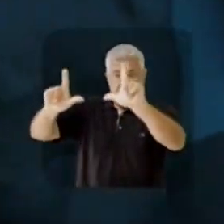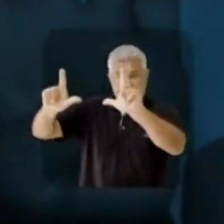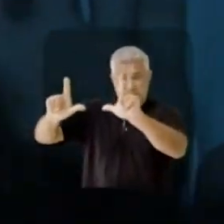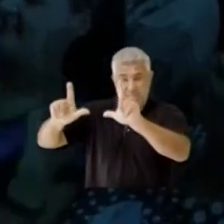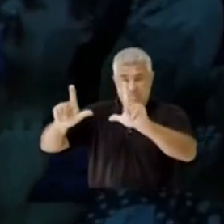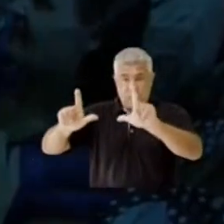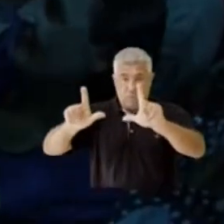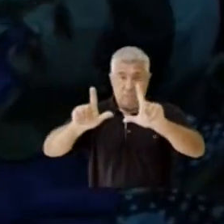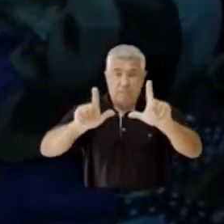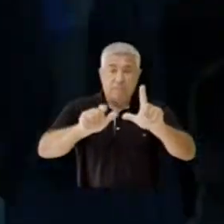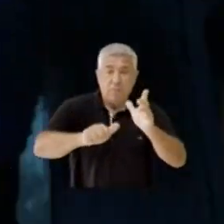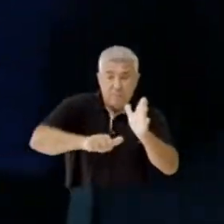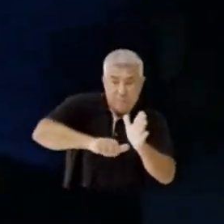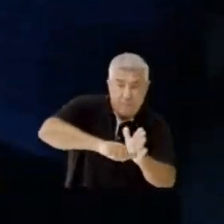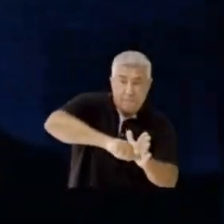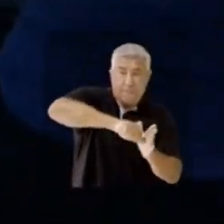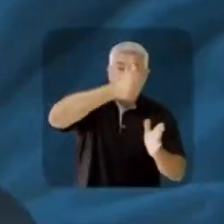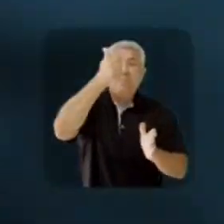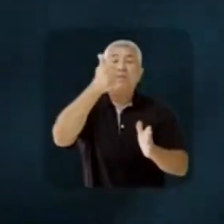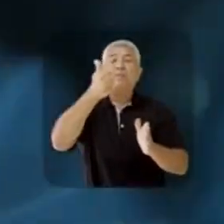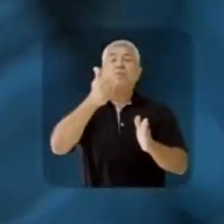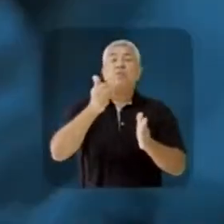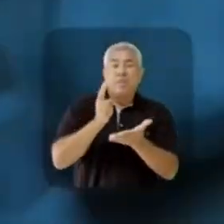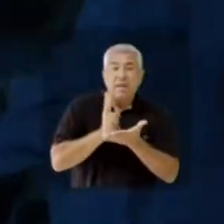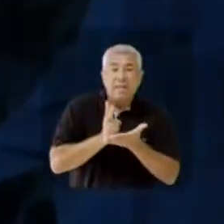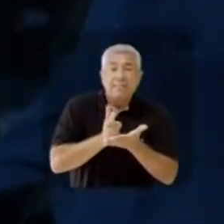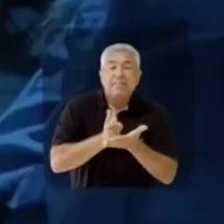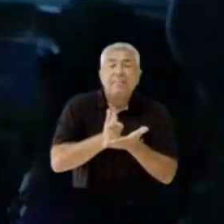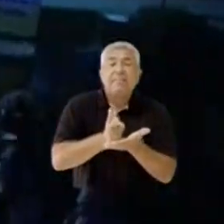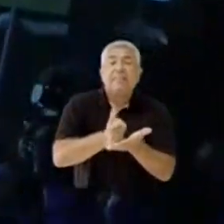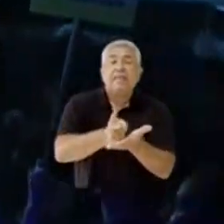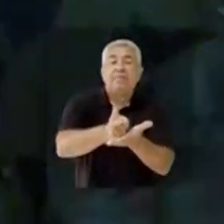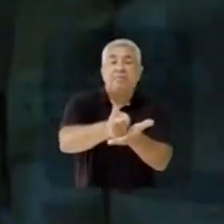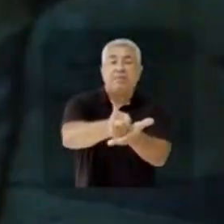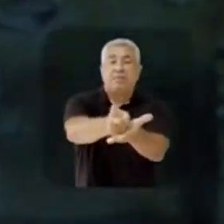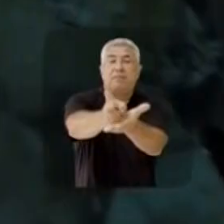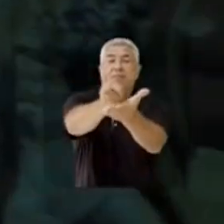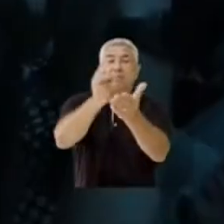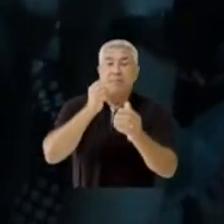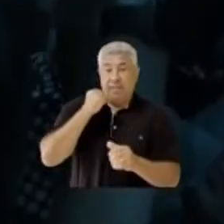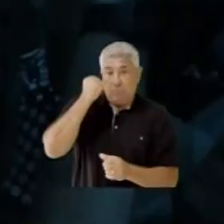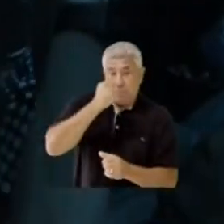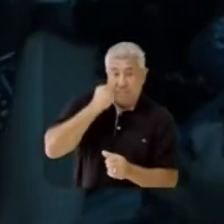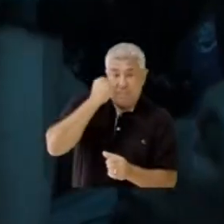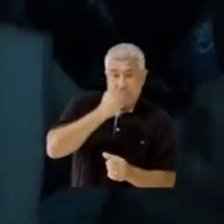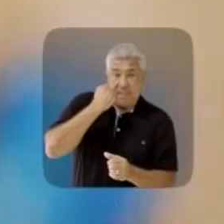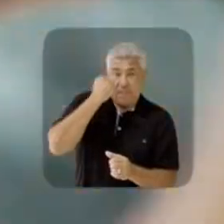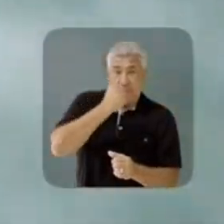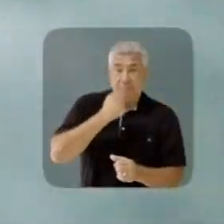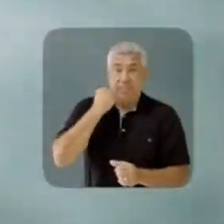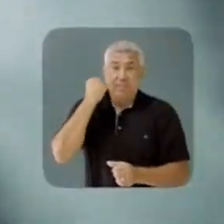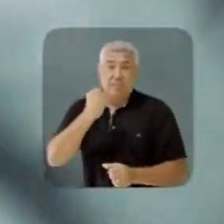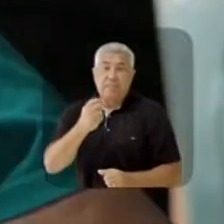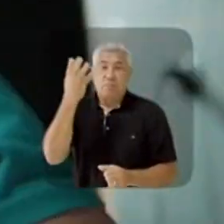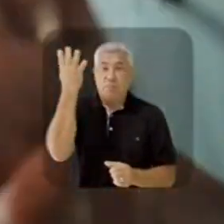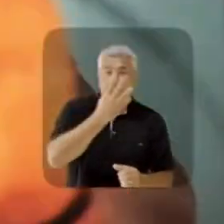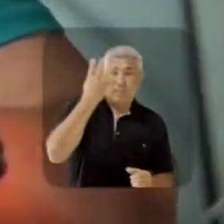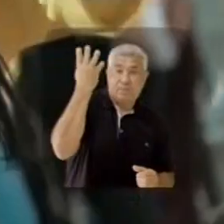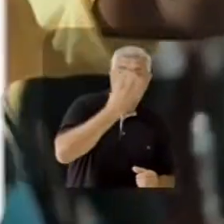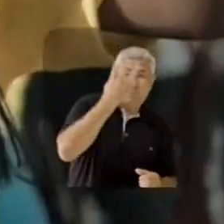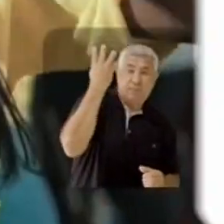Anhanguera e Vetor Fieto confirmam. Professora Dorinha segue em primeiro lugar para o Senado. senadora é